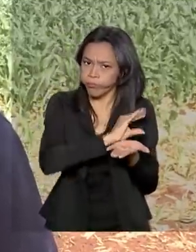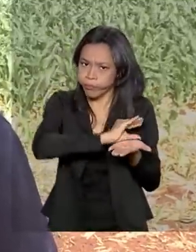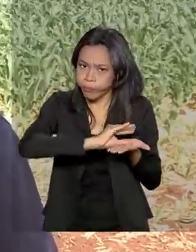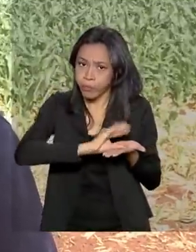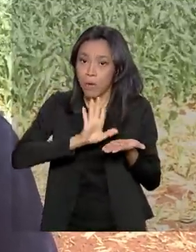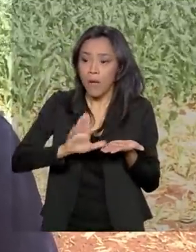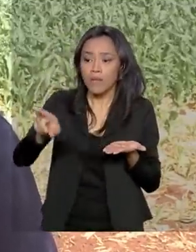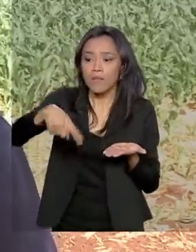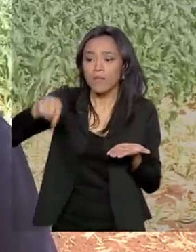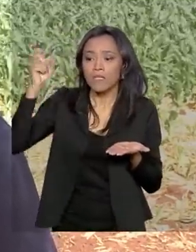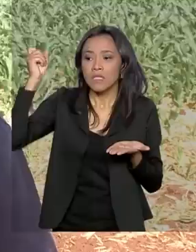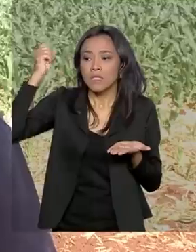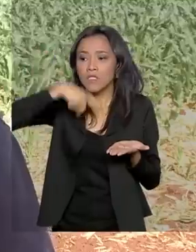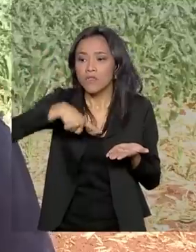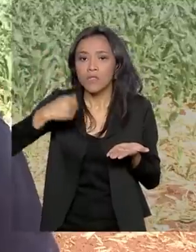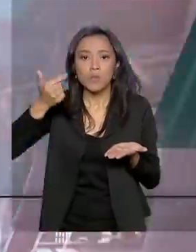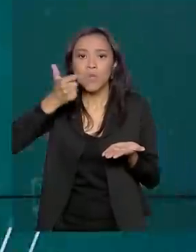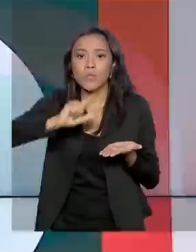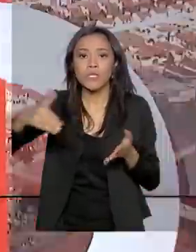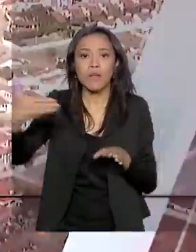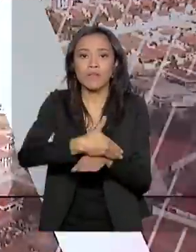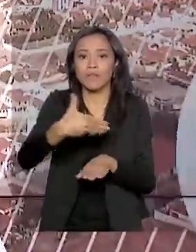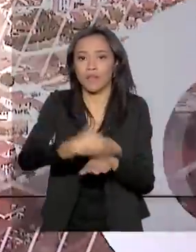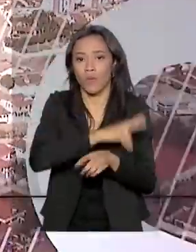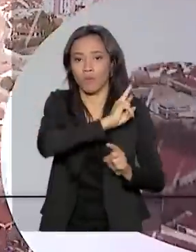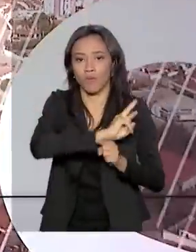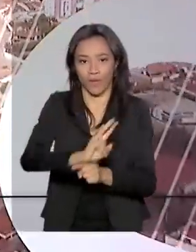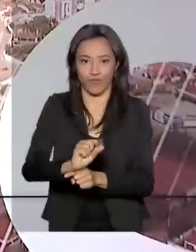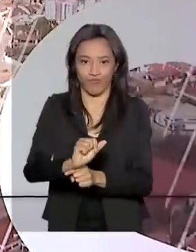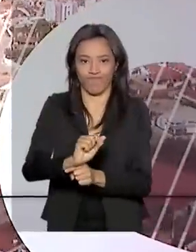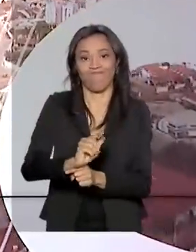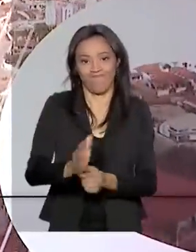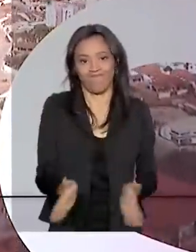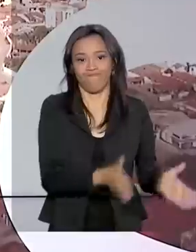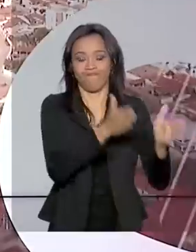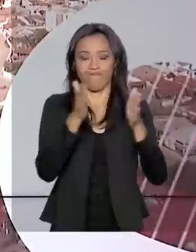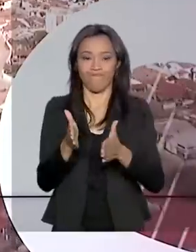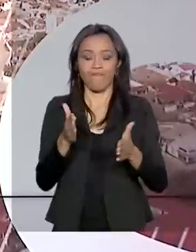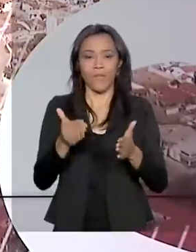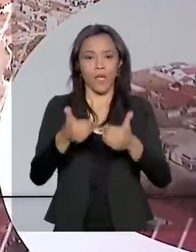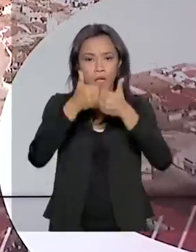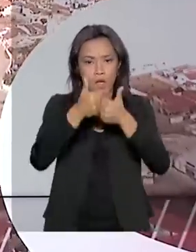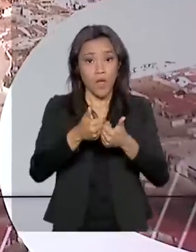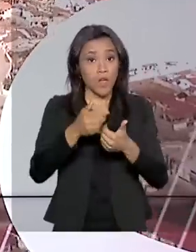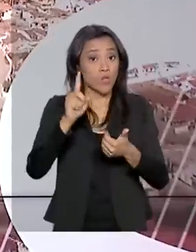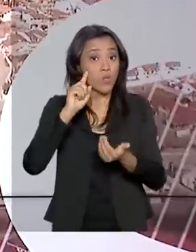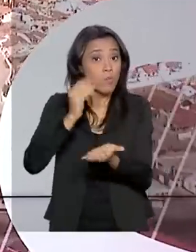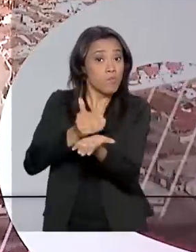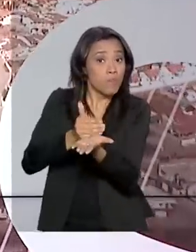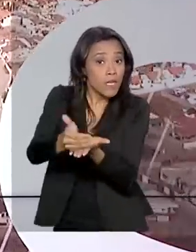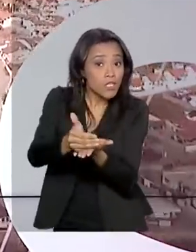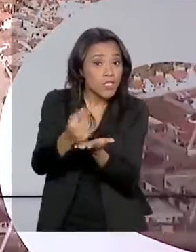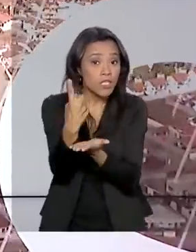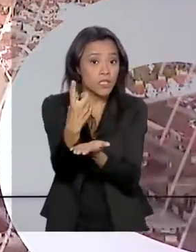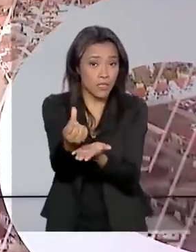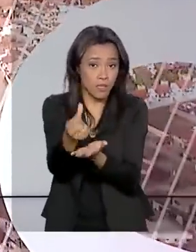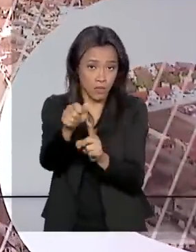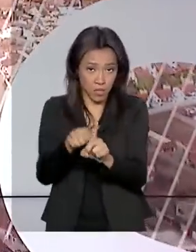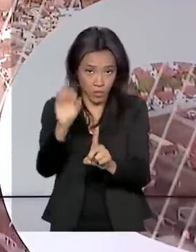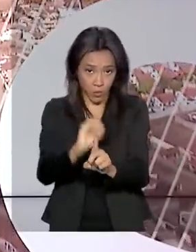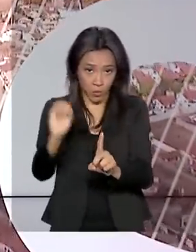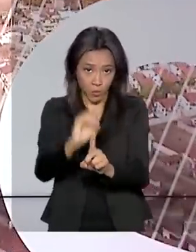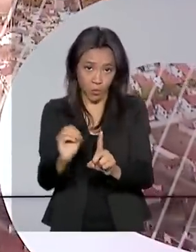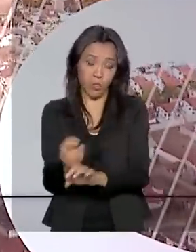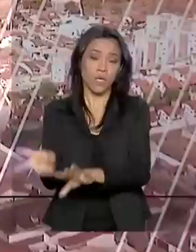dificuldade, ele está conseguindo acessar o crédito. A partir do dia 16 de outubro, os mais de 5 milhões